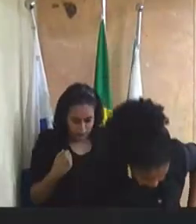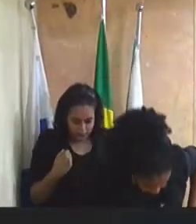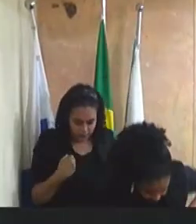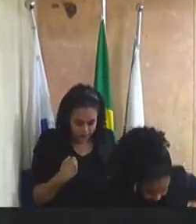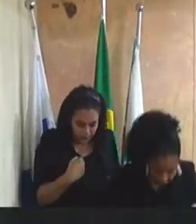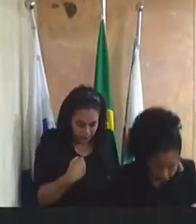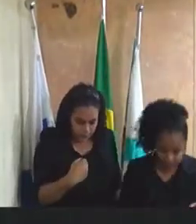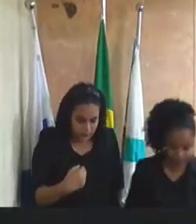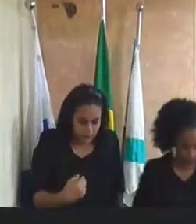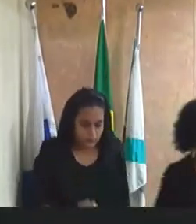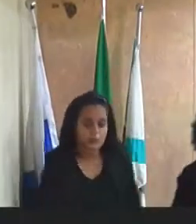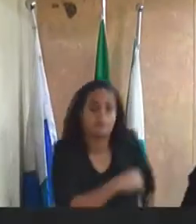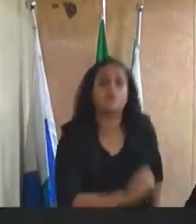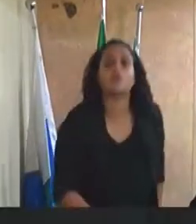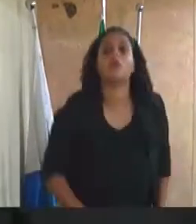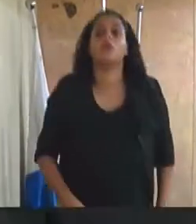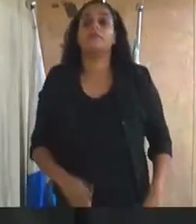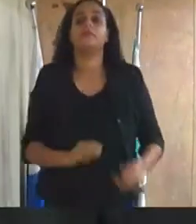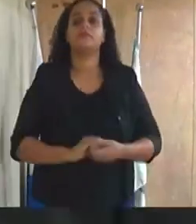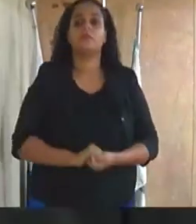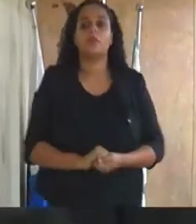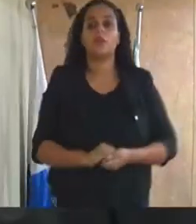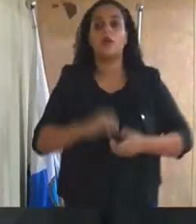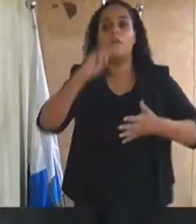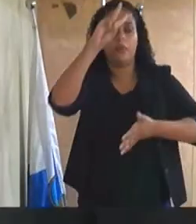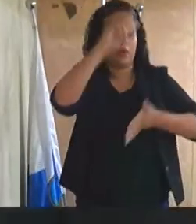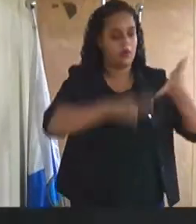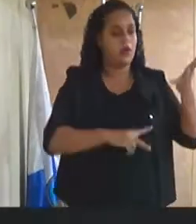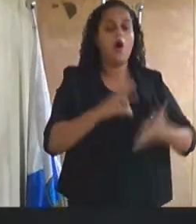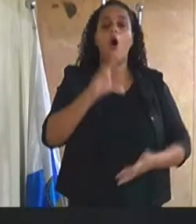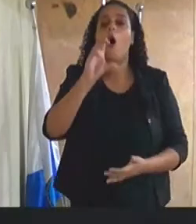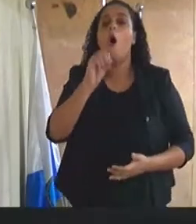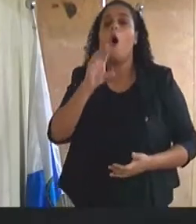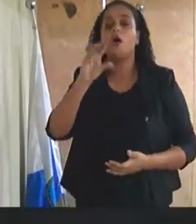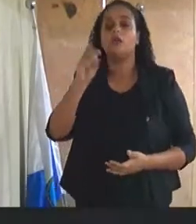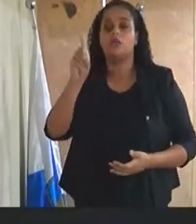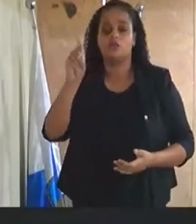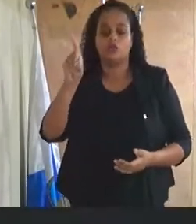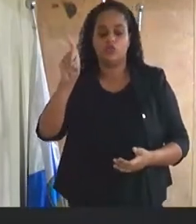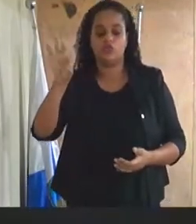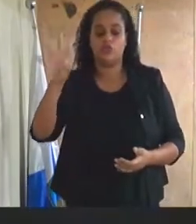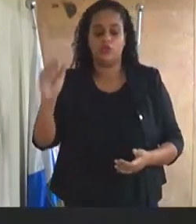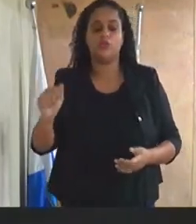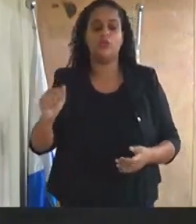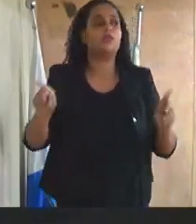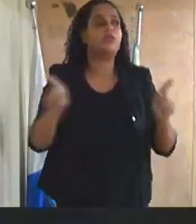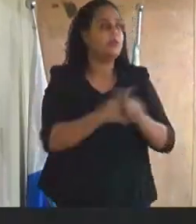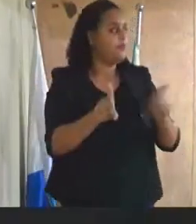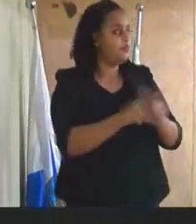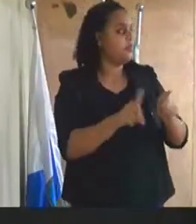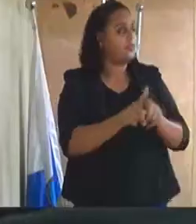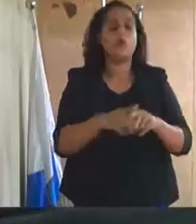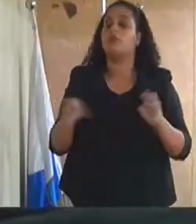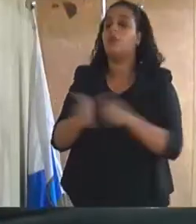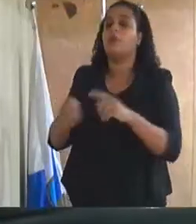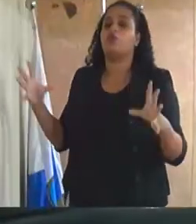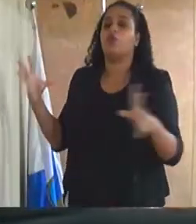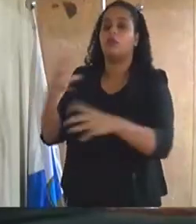para que faça a leitura da ordem do dia de primeira e segunda discussão e que faça a verificação do coro por favor